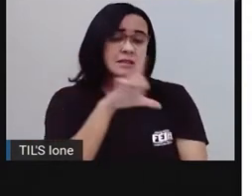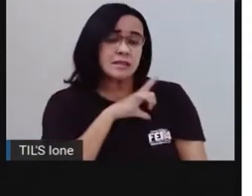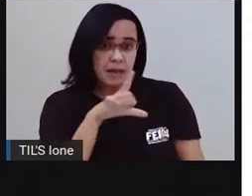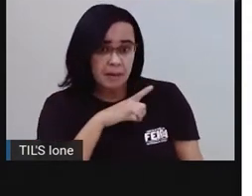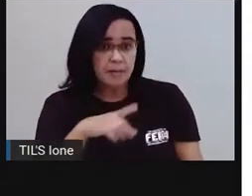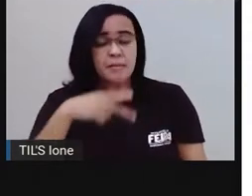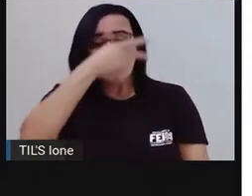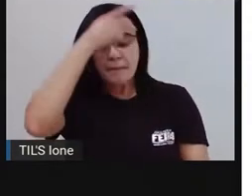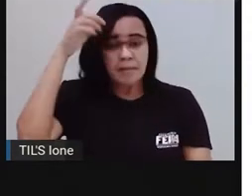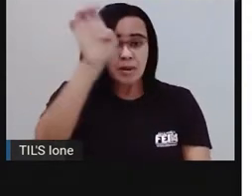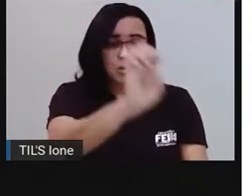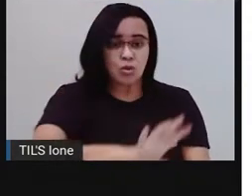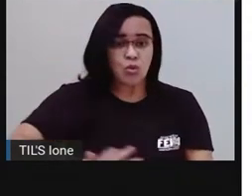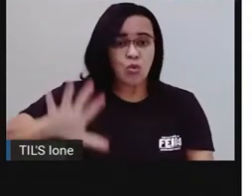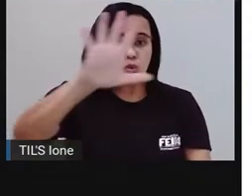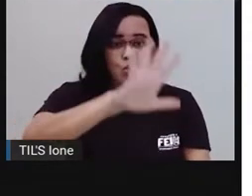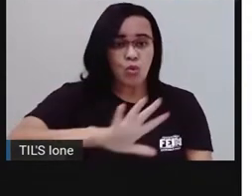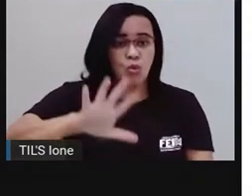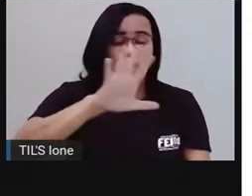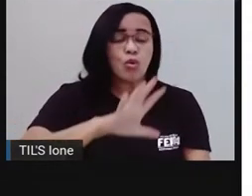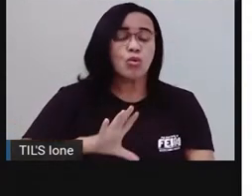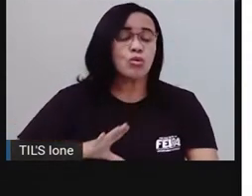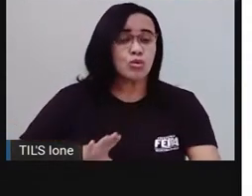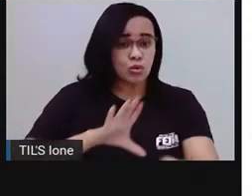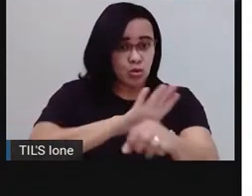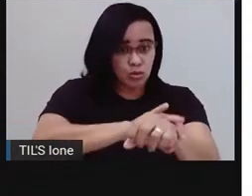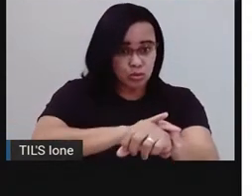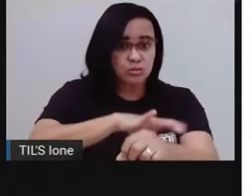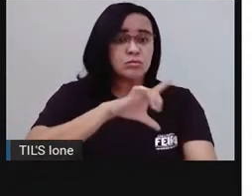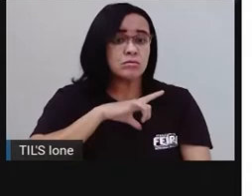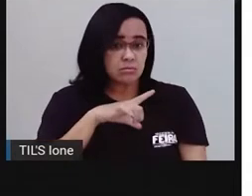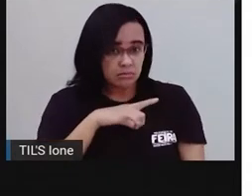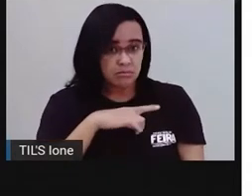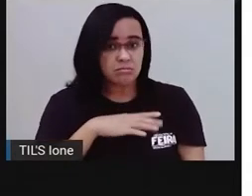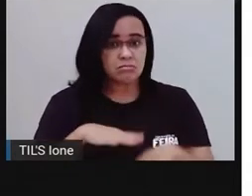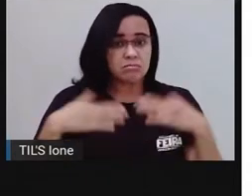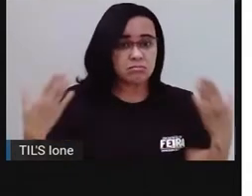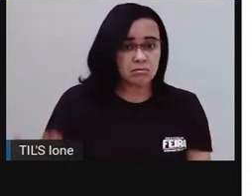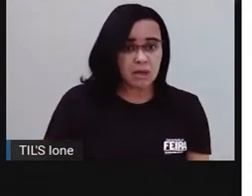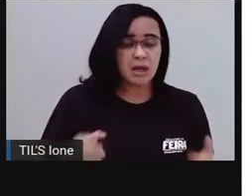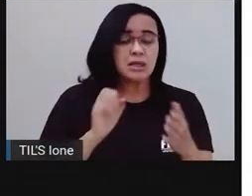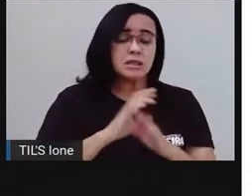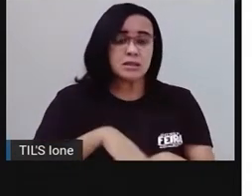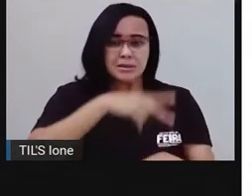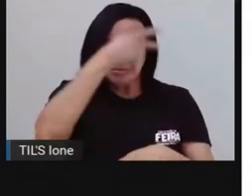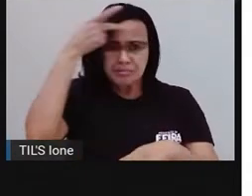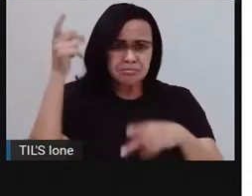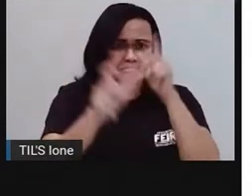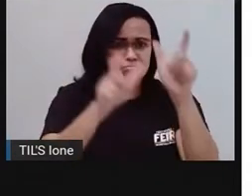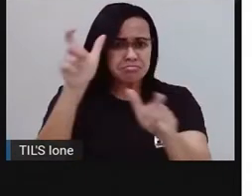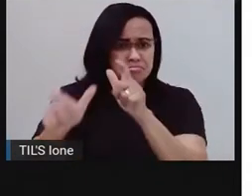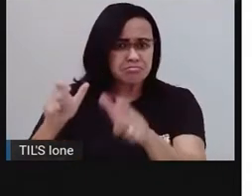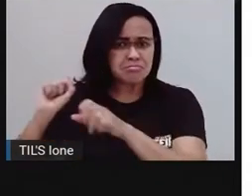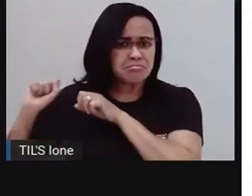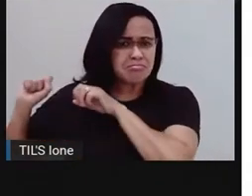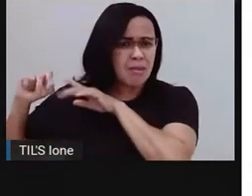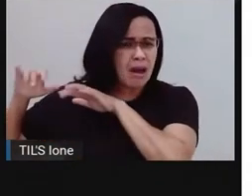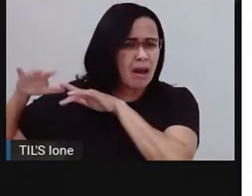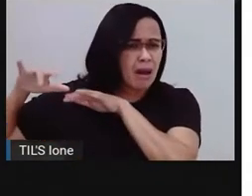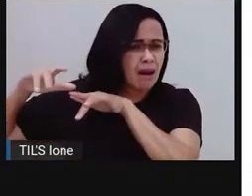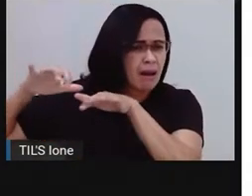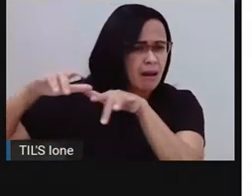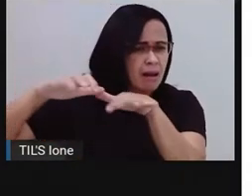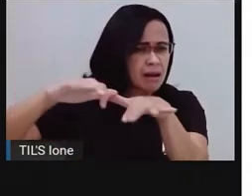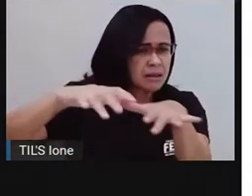europeus, né, que aí a gente pensa muito nos portugueses. No entanto, né, outras pessoas foram vindo de outros países